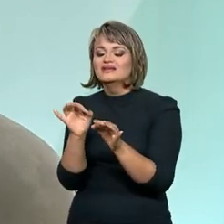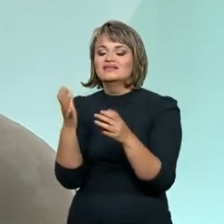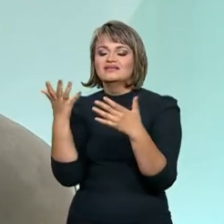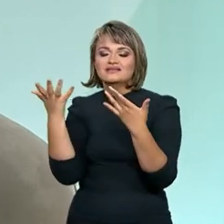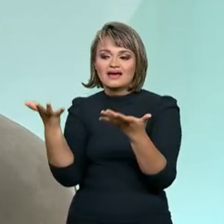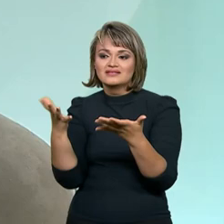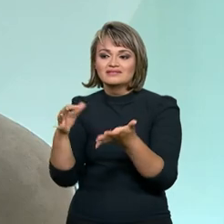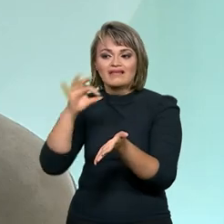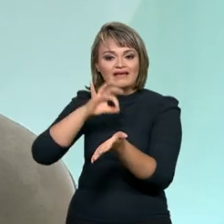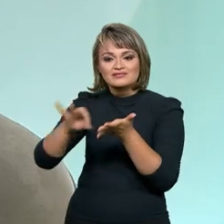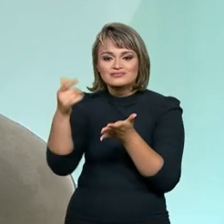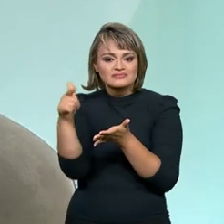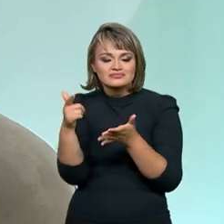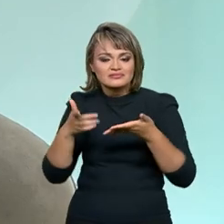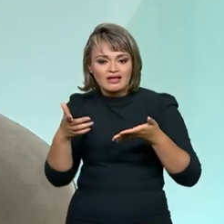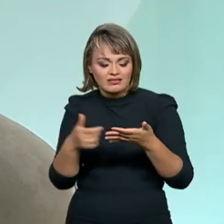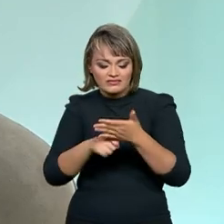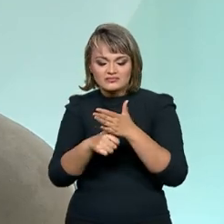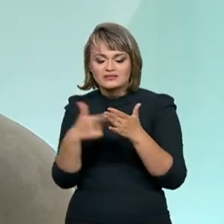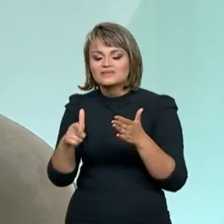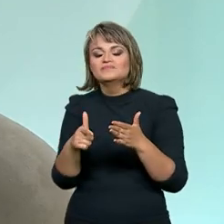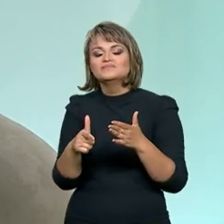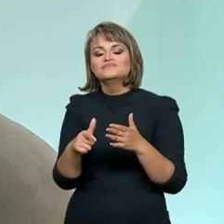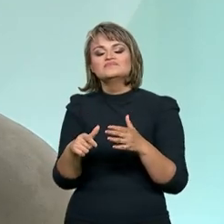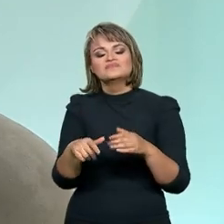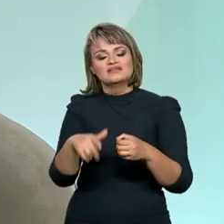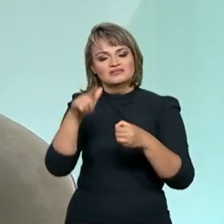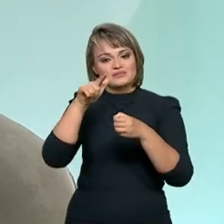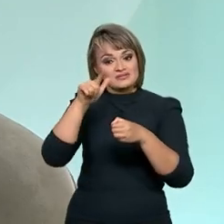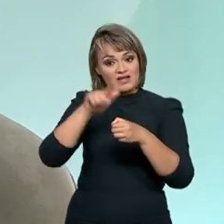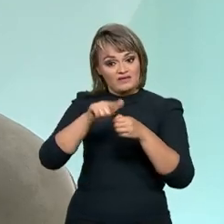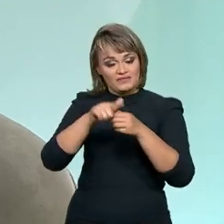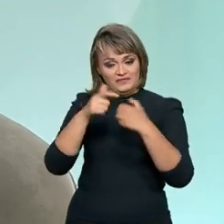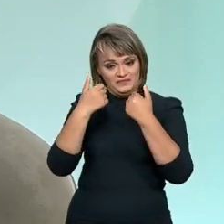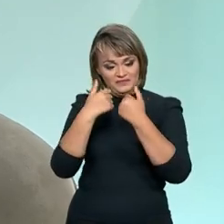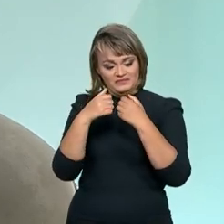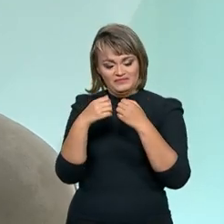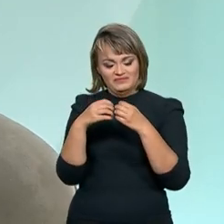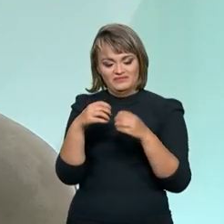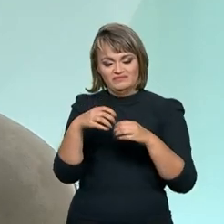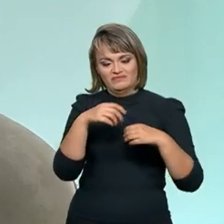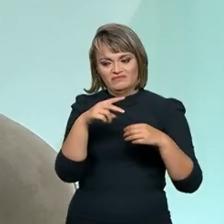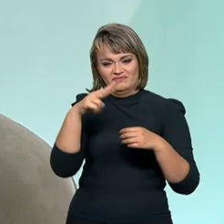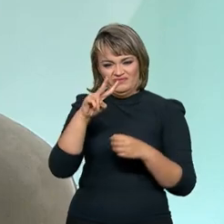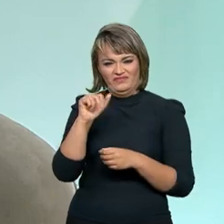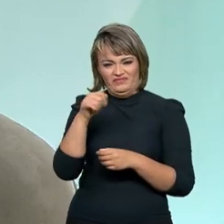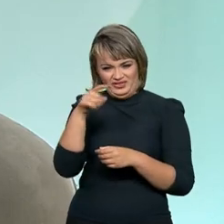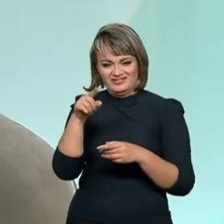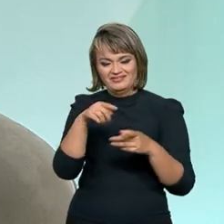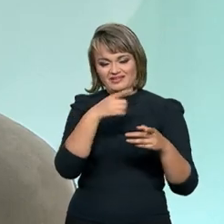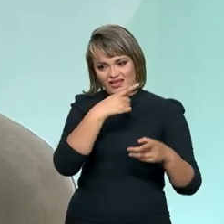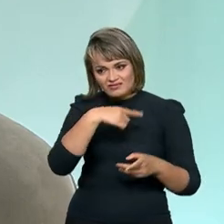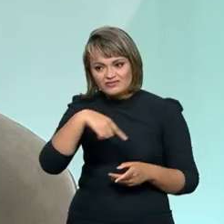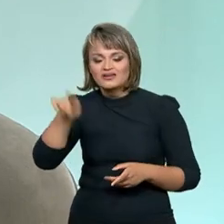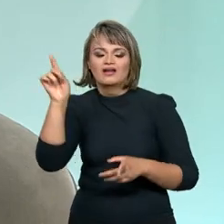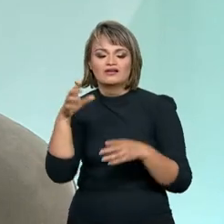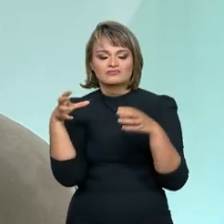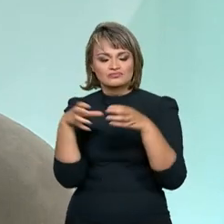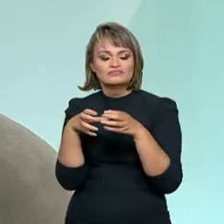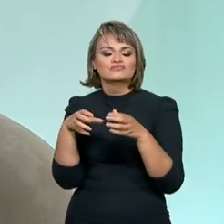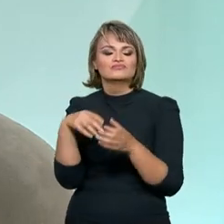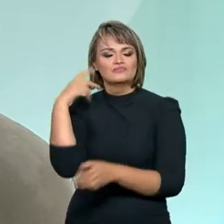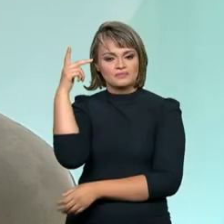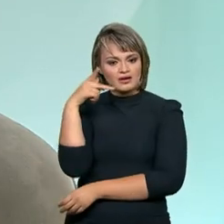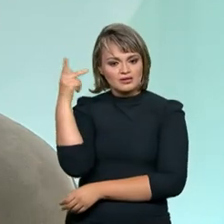taxa de subregistro. As Vans, hoje, nós temos no Brasil essa política que é feita muito em conjunto também com os parlamentares pela